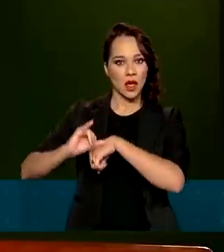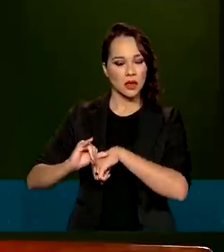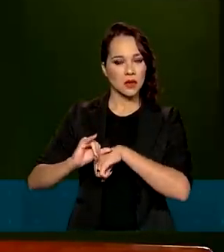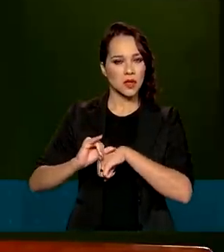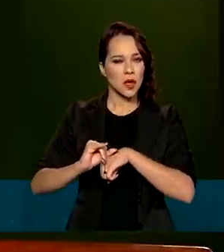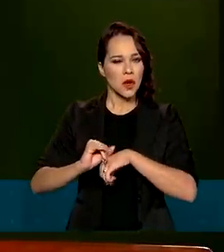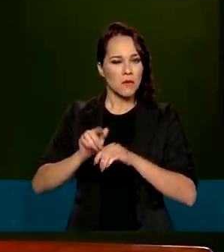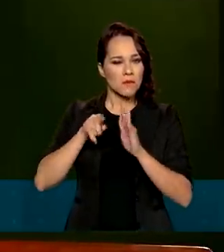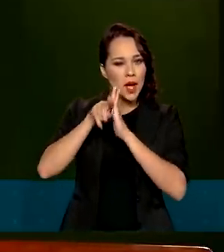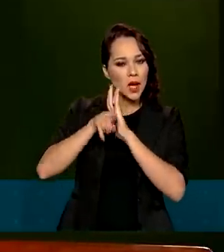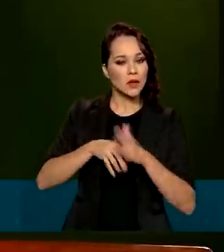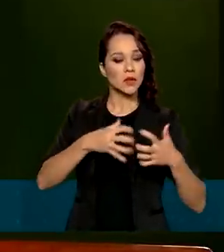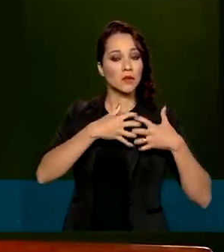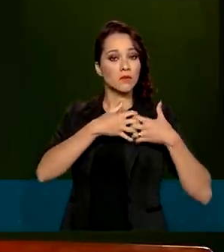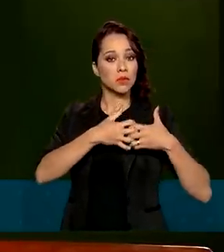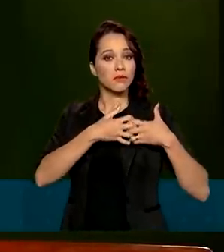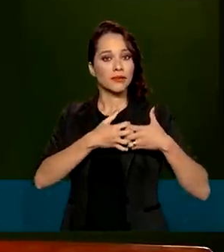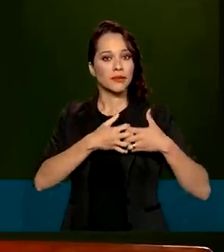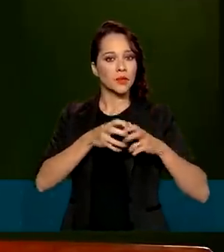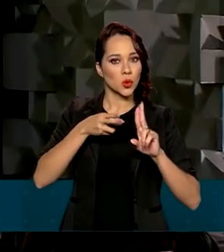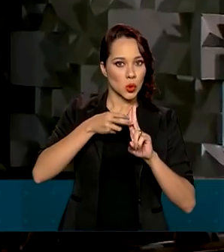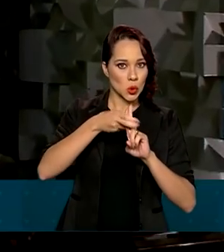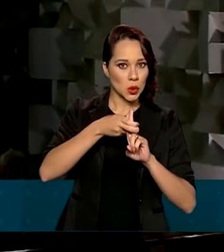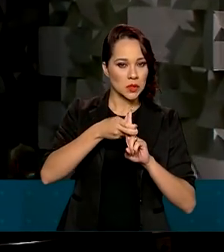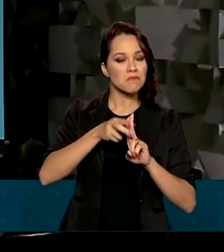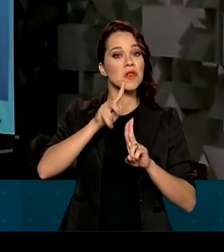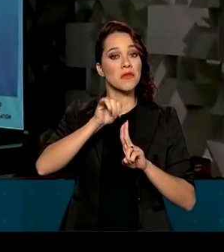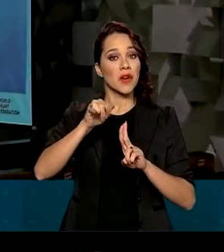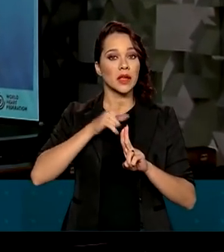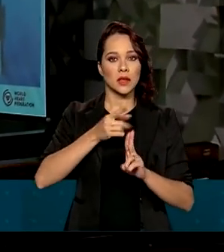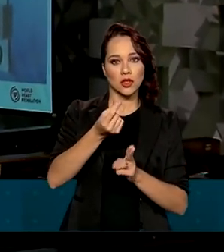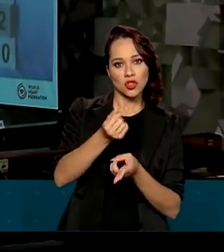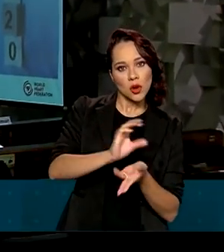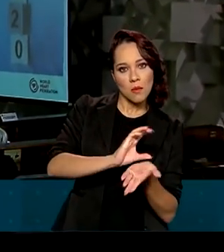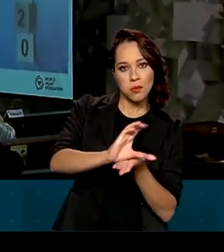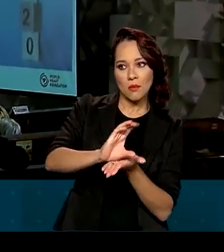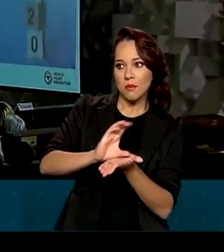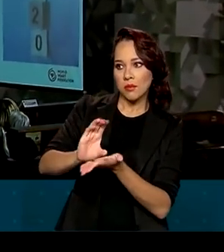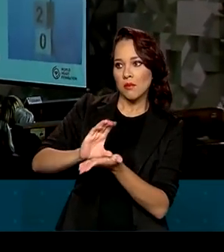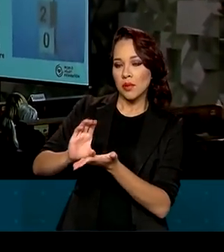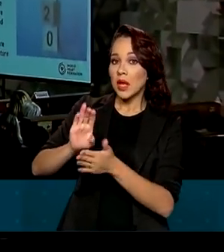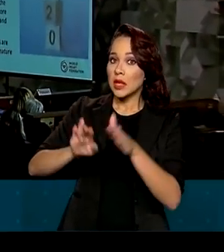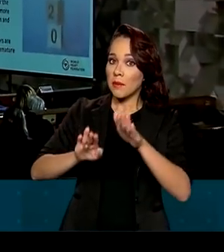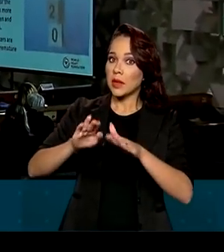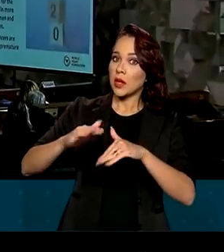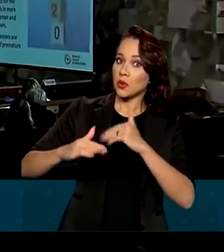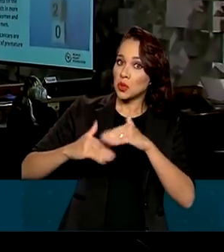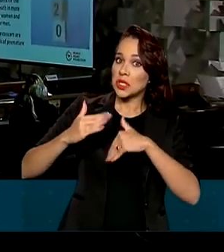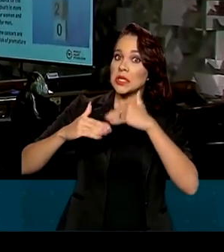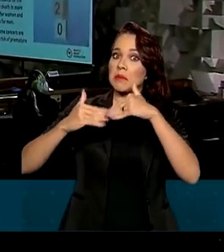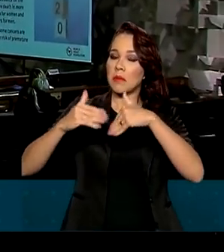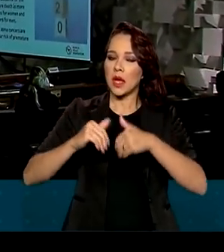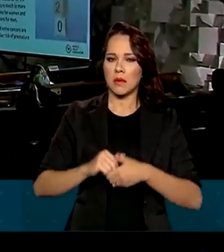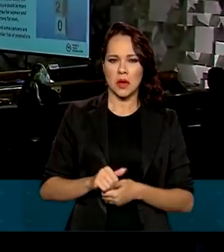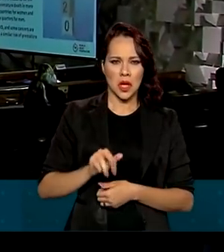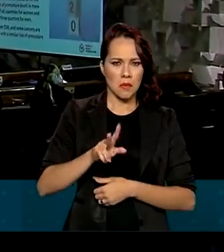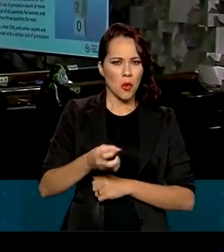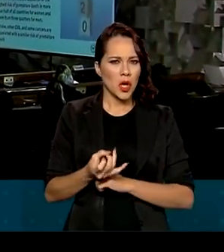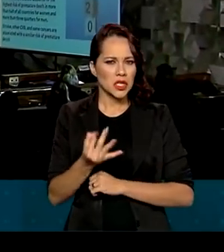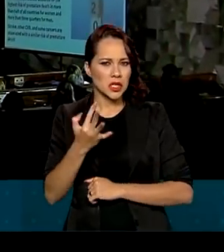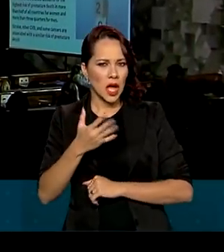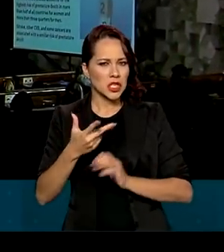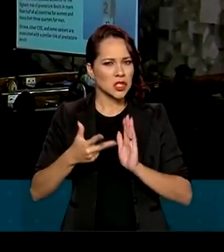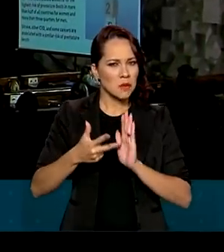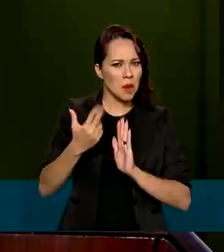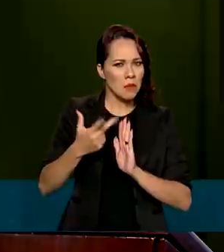cardiovascular do Sistema Único de Saúde vão receber repasses de acordo com o desempenho e não mais pelo número de